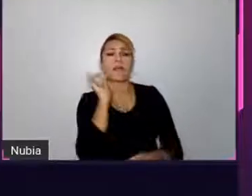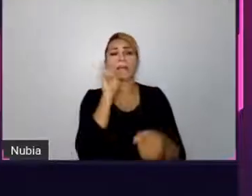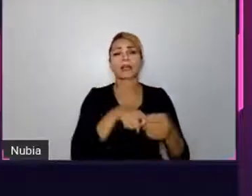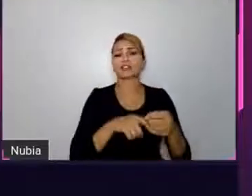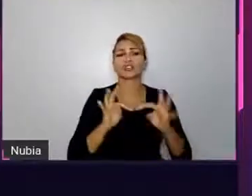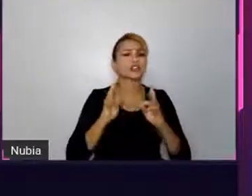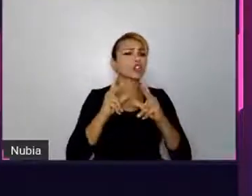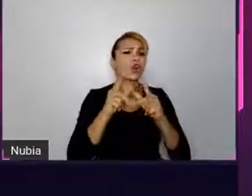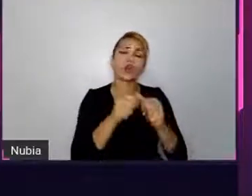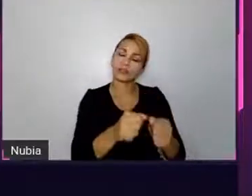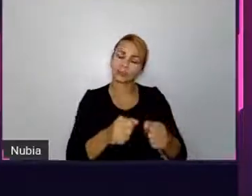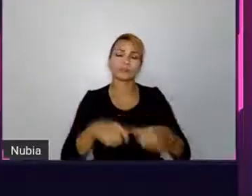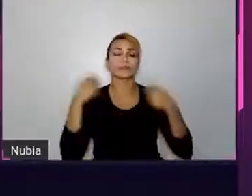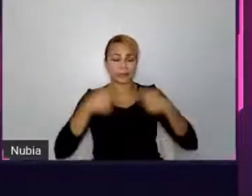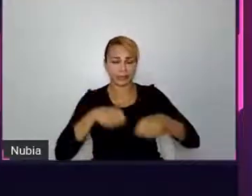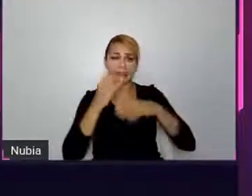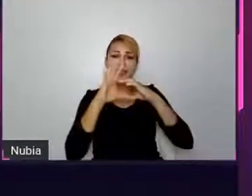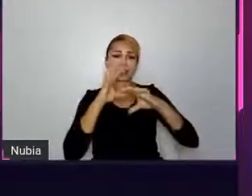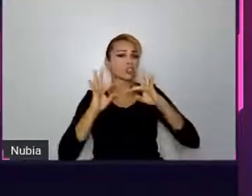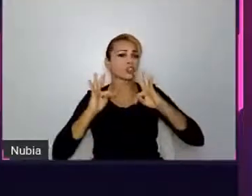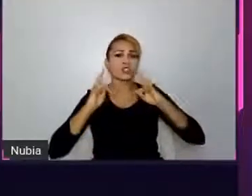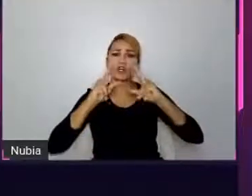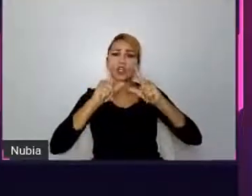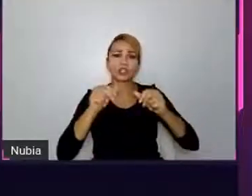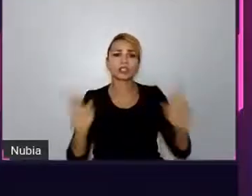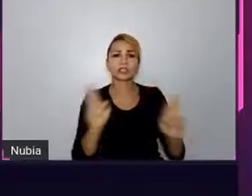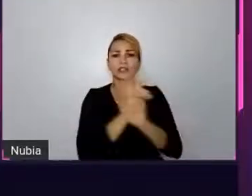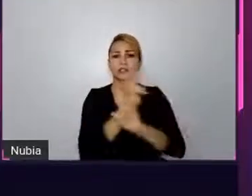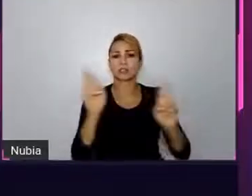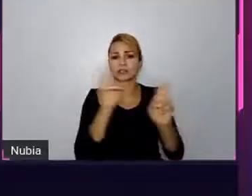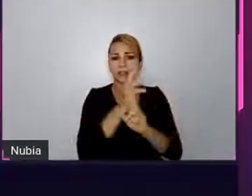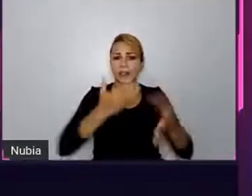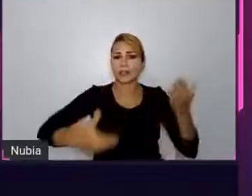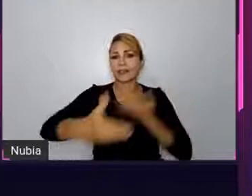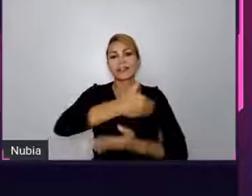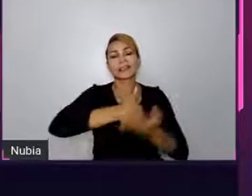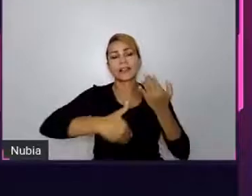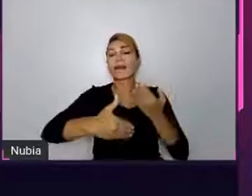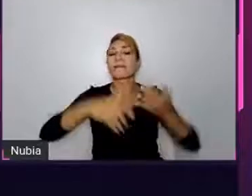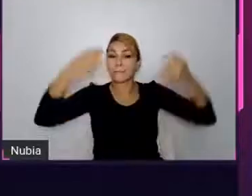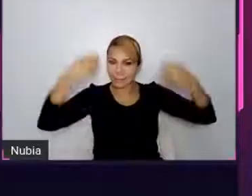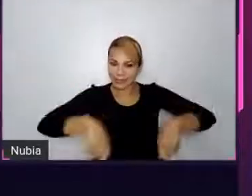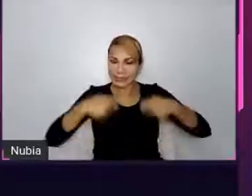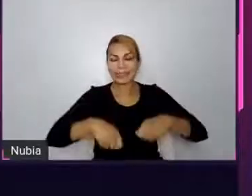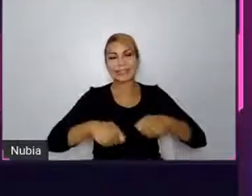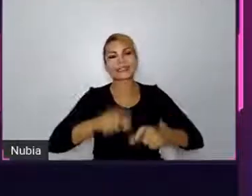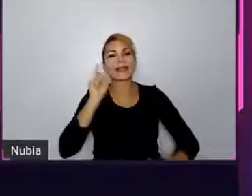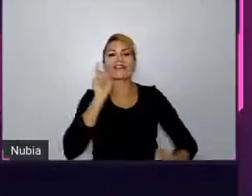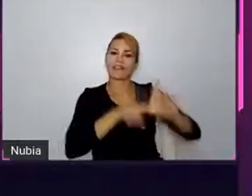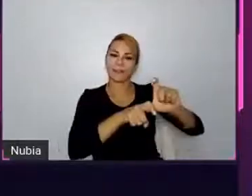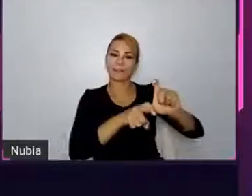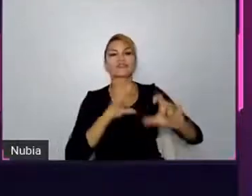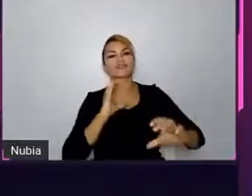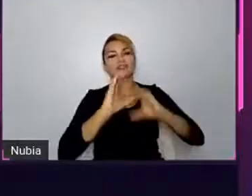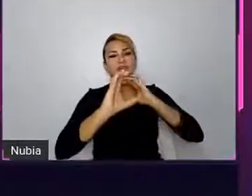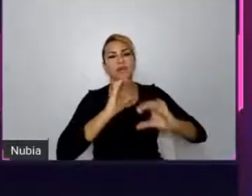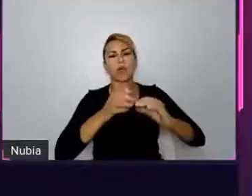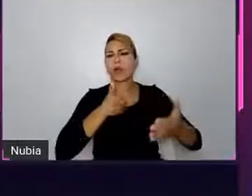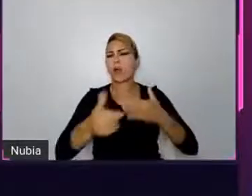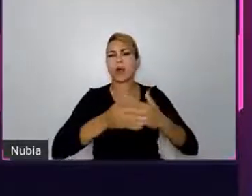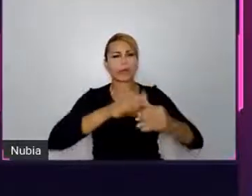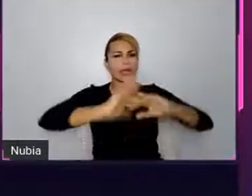mundo. Todas as nossas interações e decisões passam pela comunicação. E, como qualquer habilidade importante,